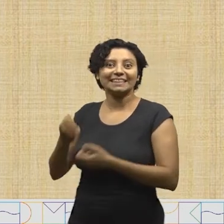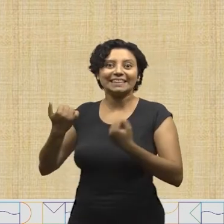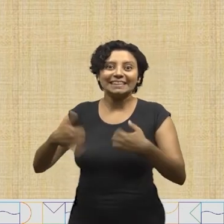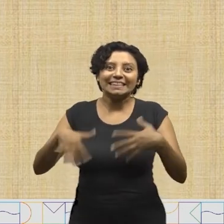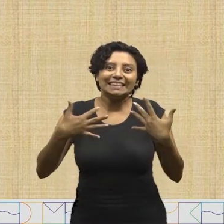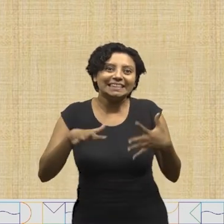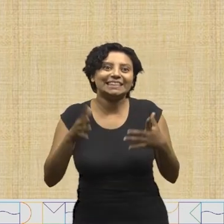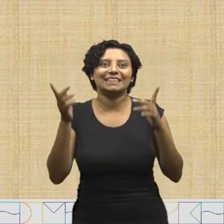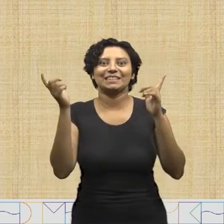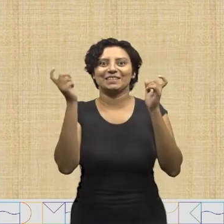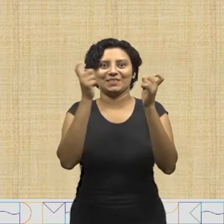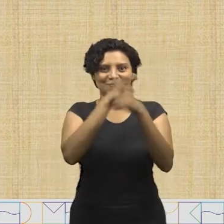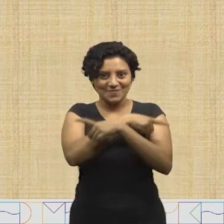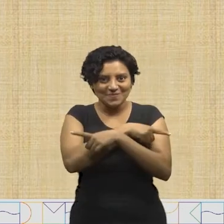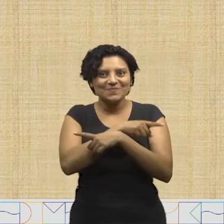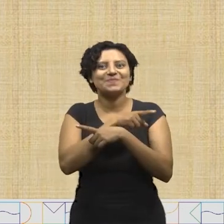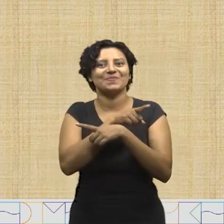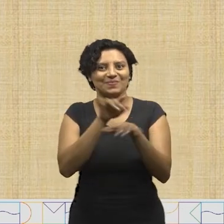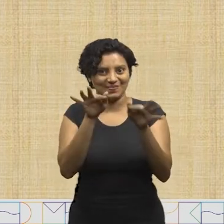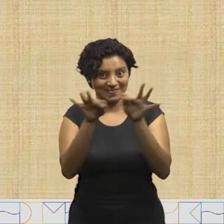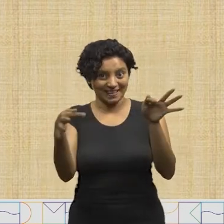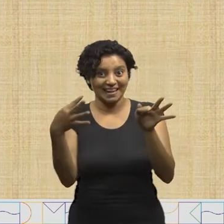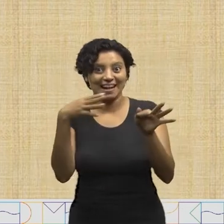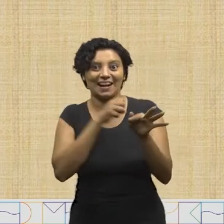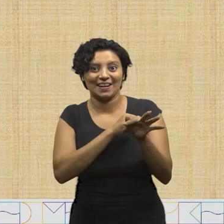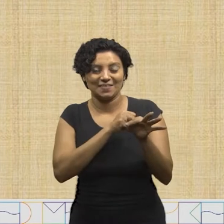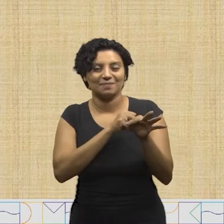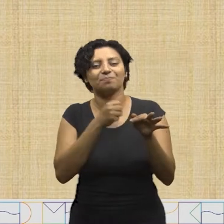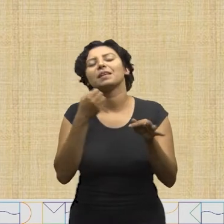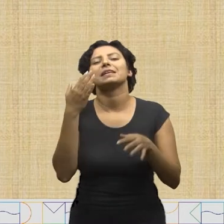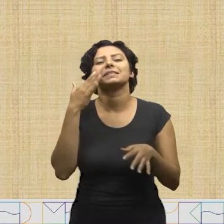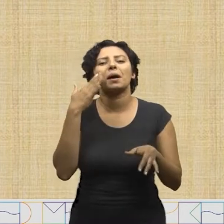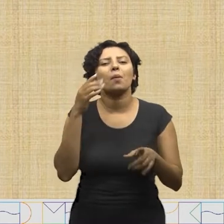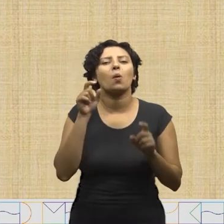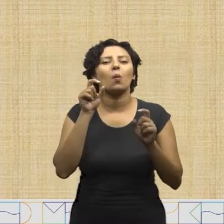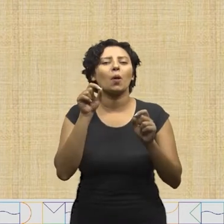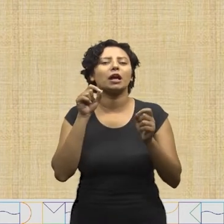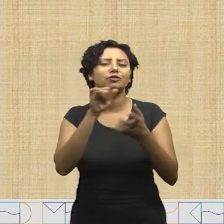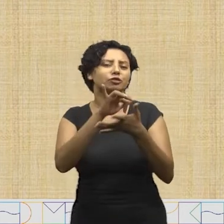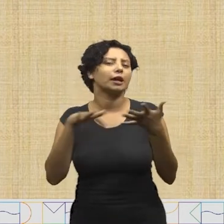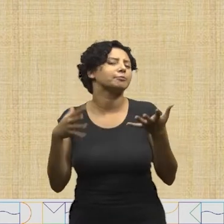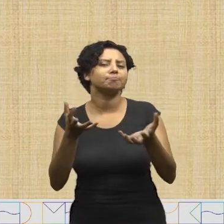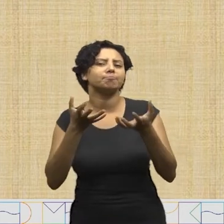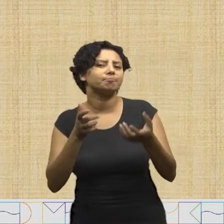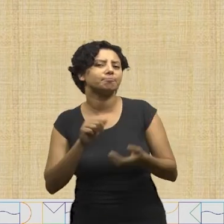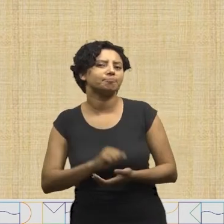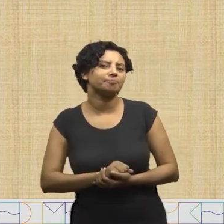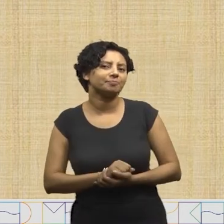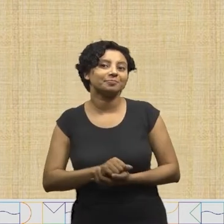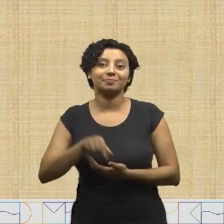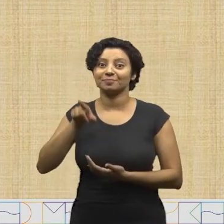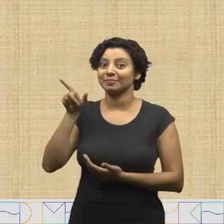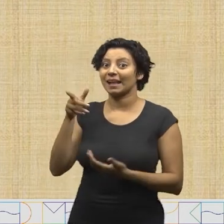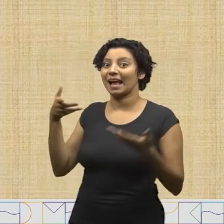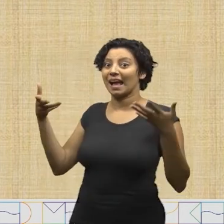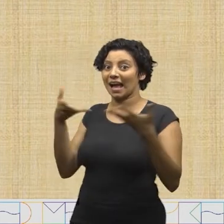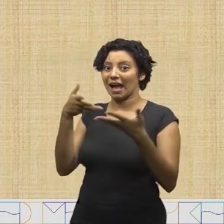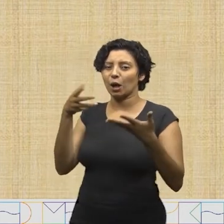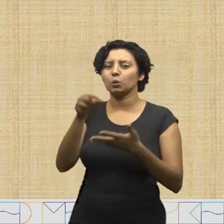Que difícil este trava-línguas. Vamos saber o que a nossa atividade 1 deseja.